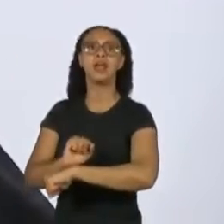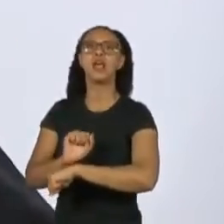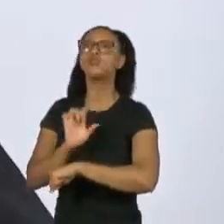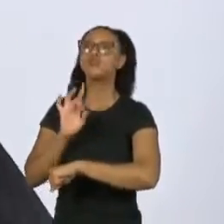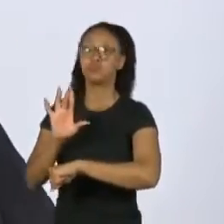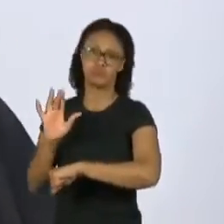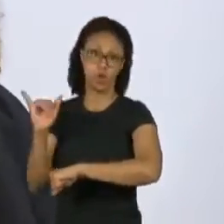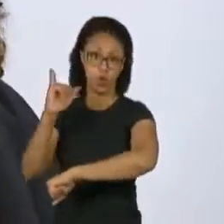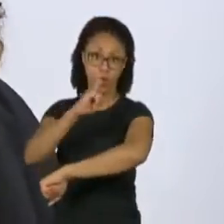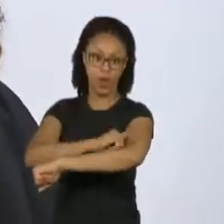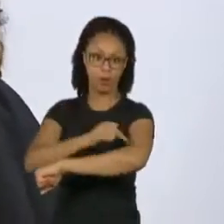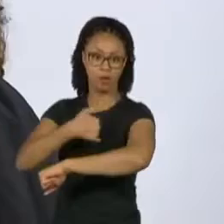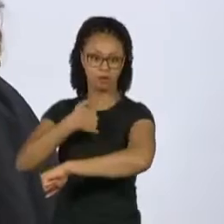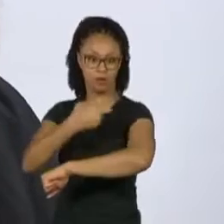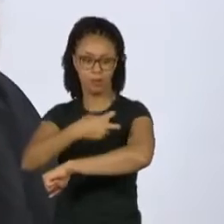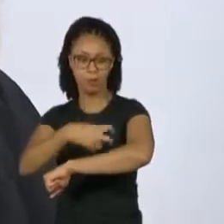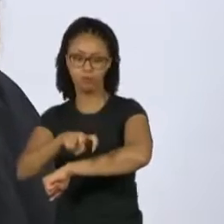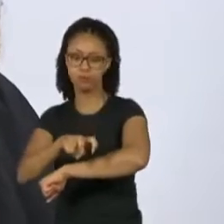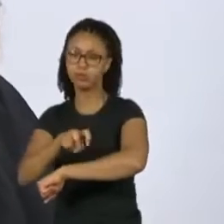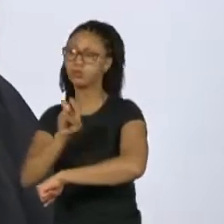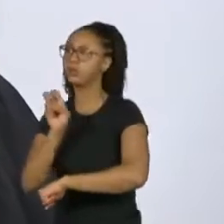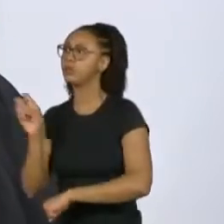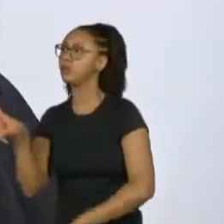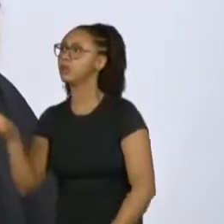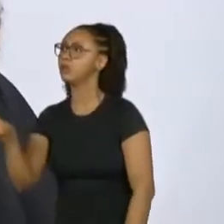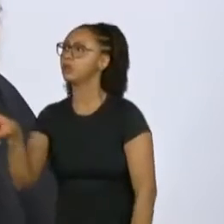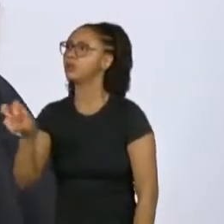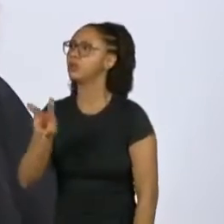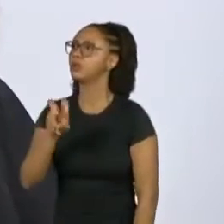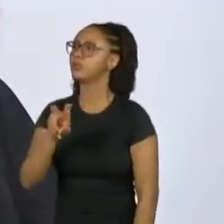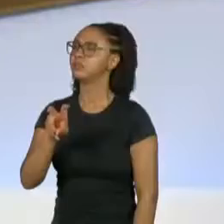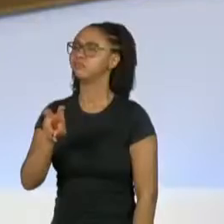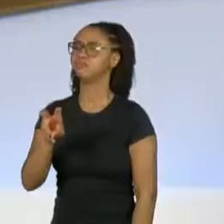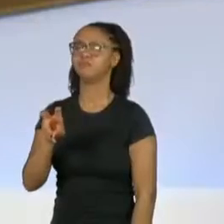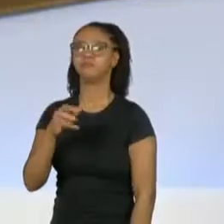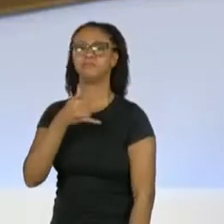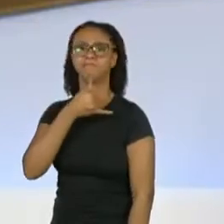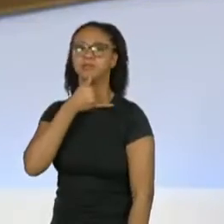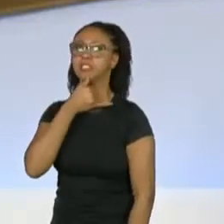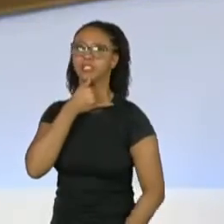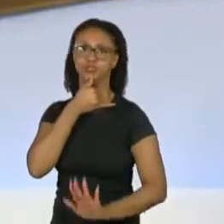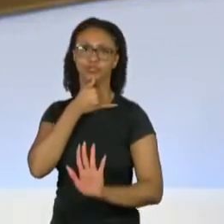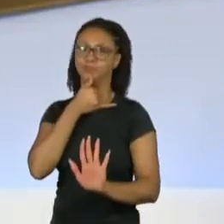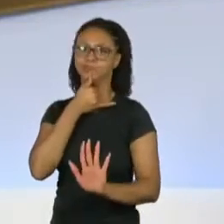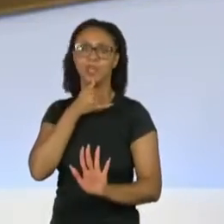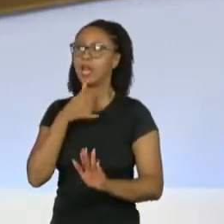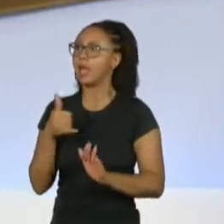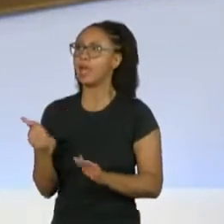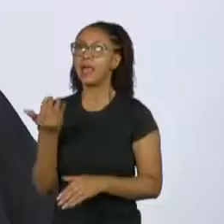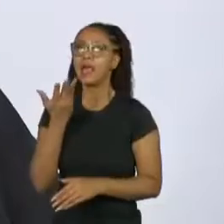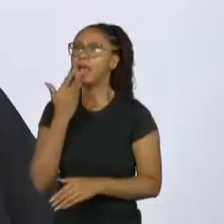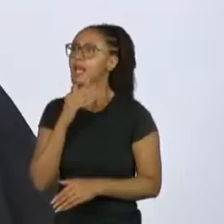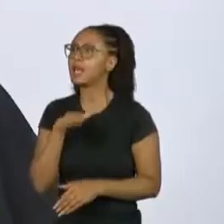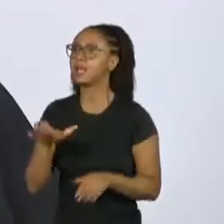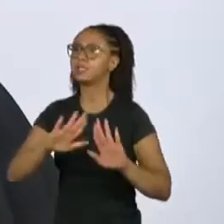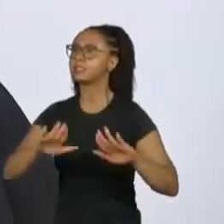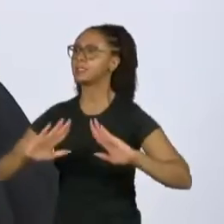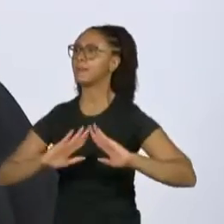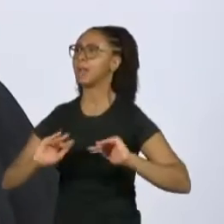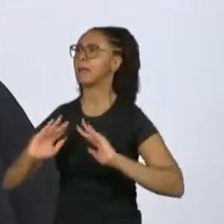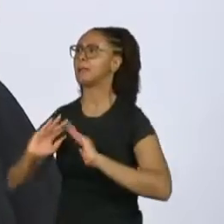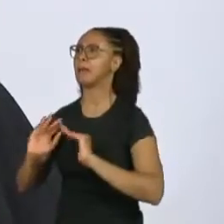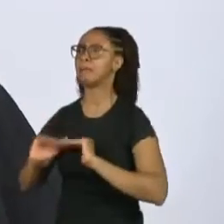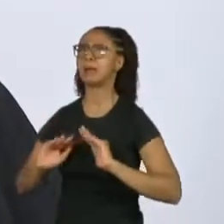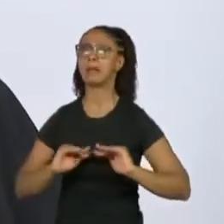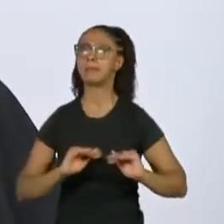volta do aeroporto eu vi tanta tristeza, tanta criança pedindo e não sei o quê. E